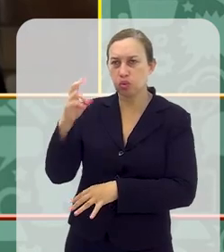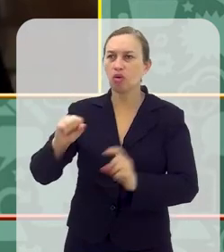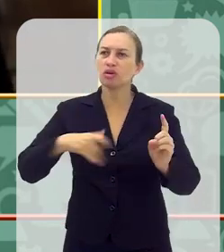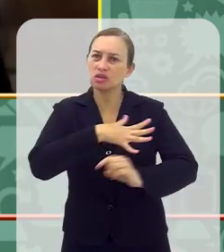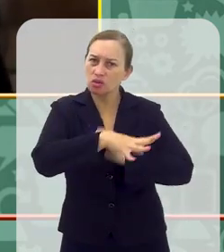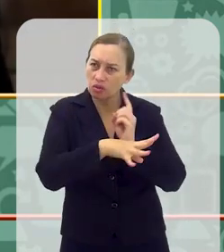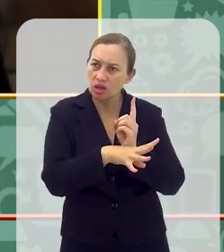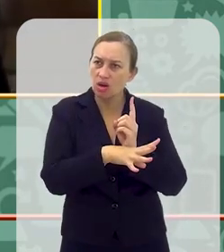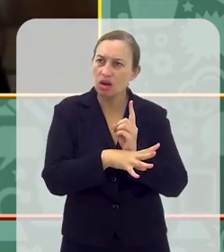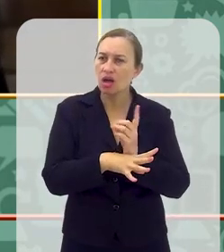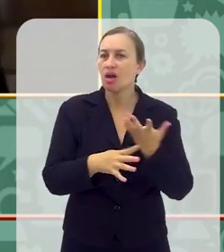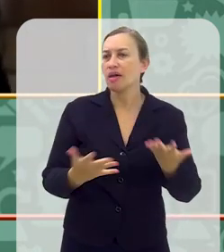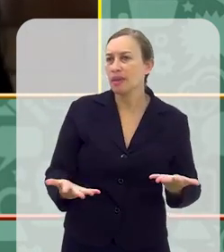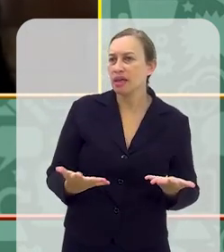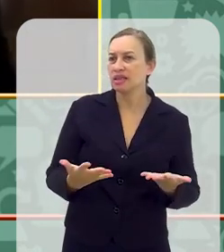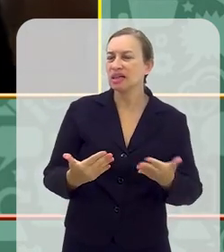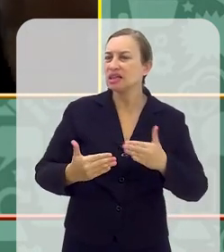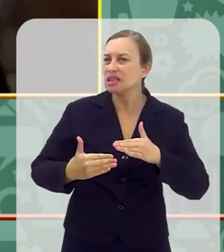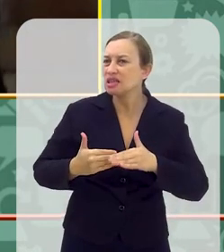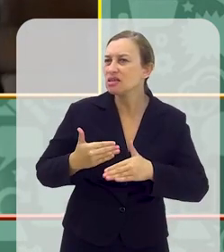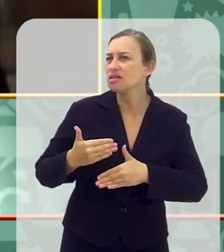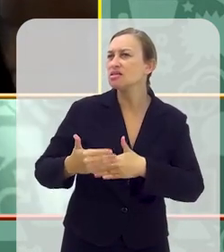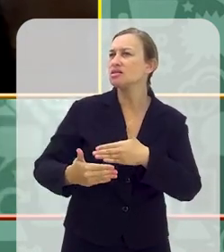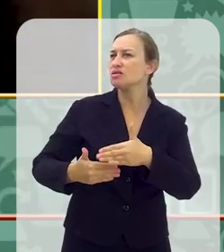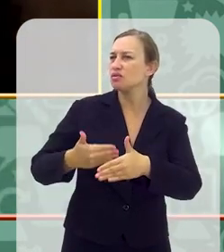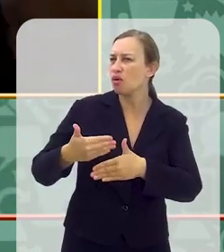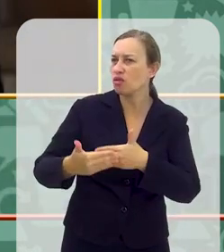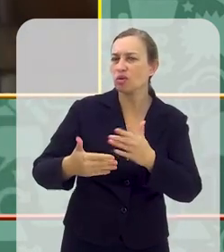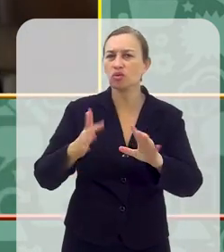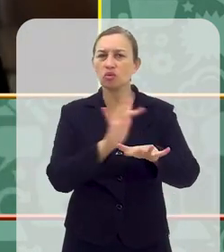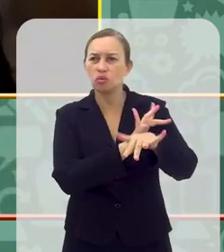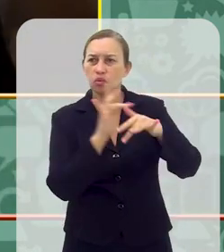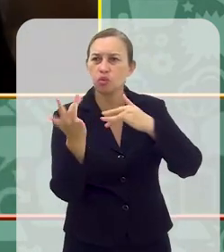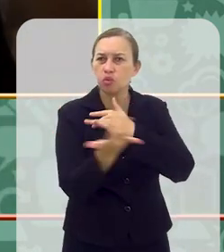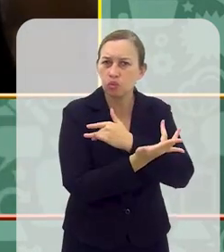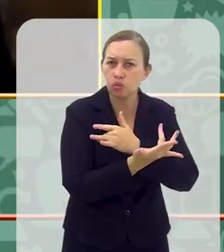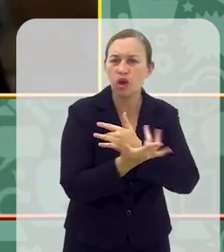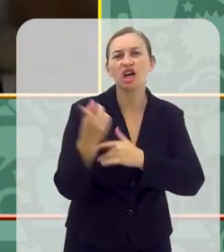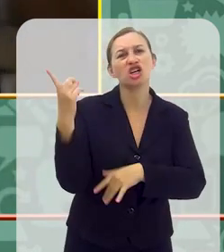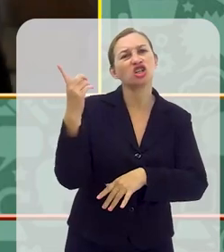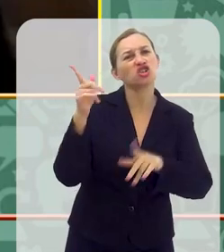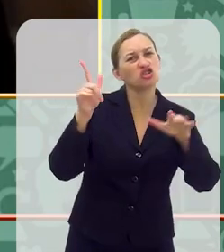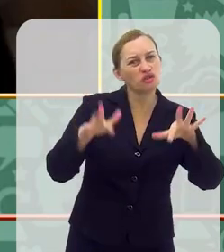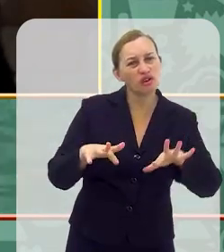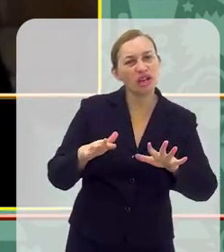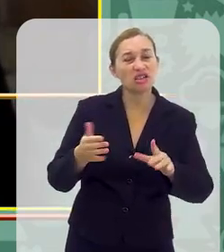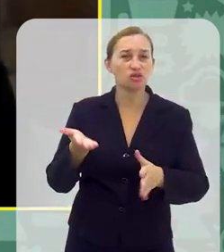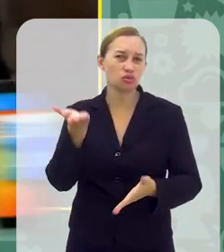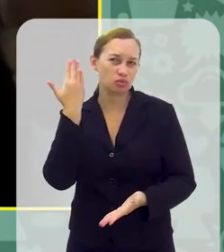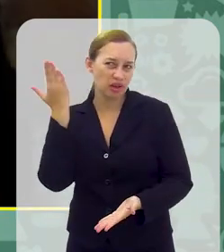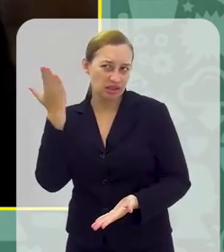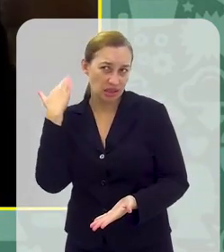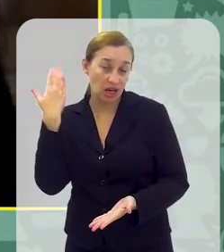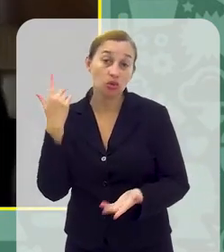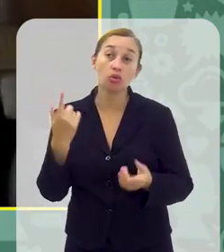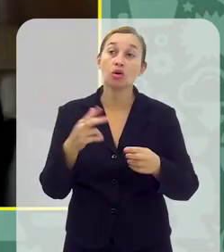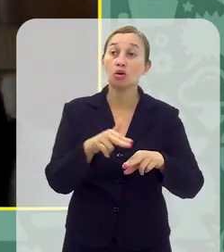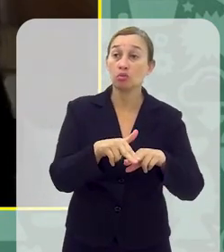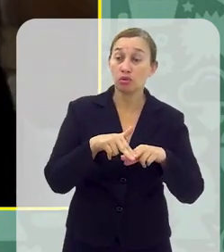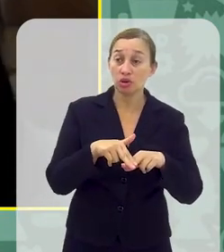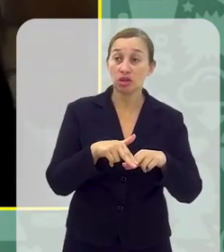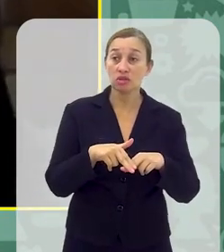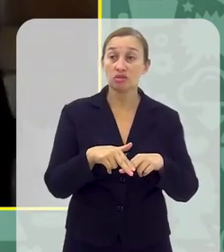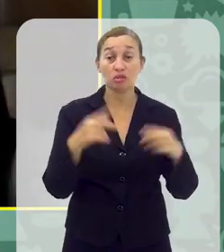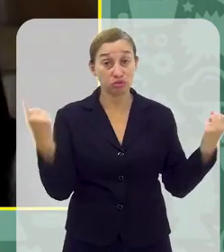social Eu acho que é uma geração que está se desenvolvendo com as redes sociais Está sendo muito diferente de antigamente Acho que por isso o